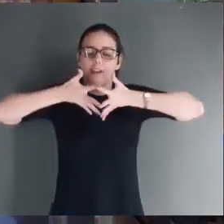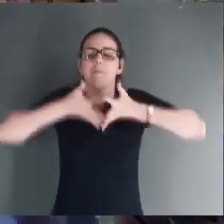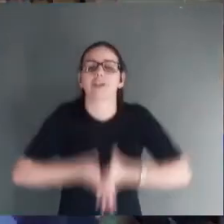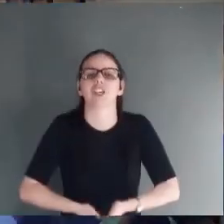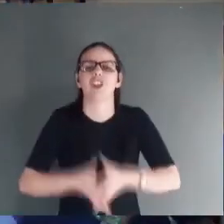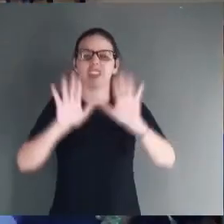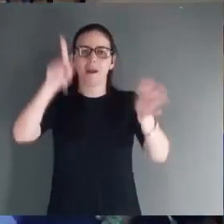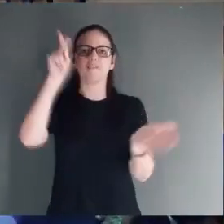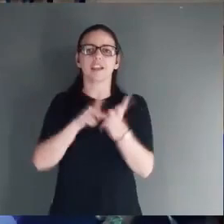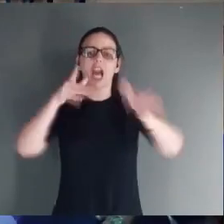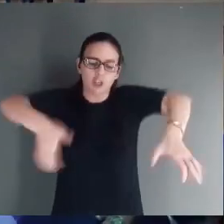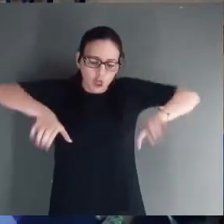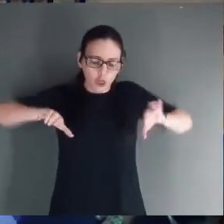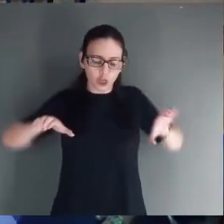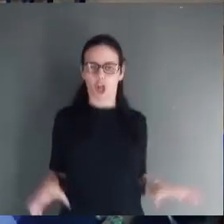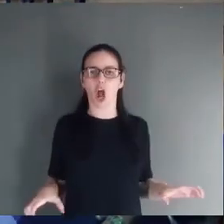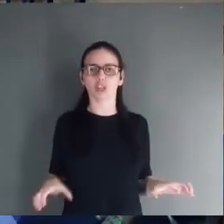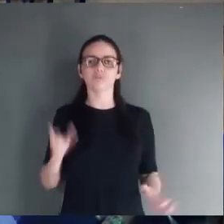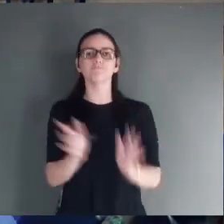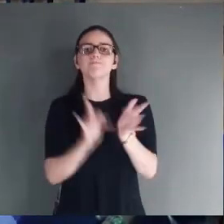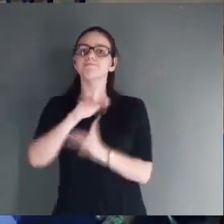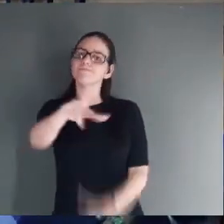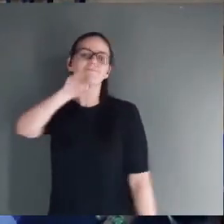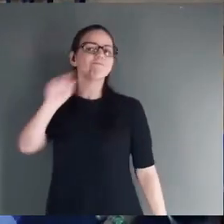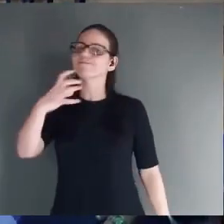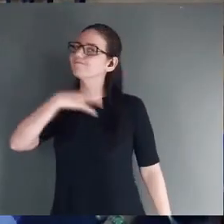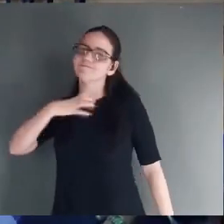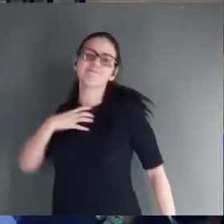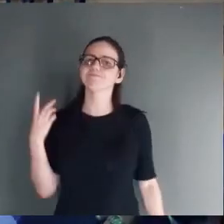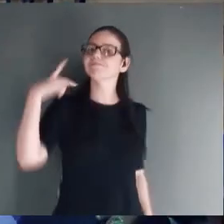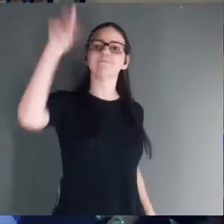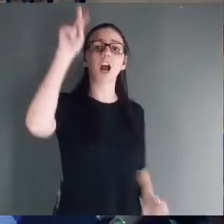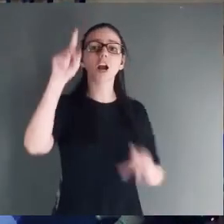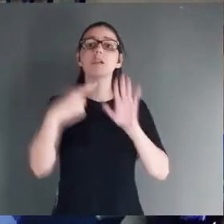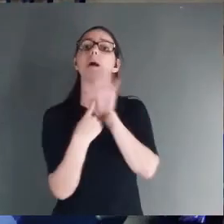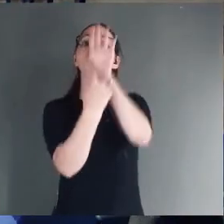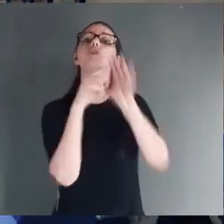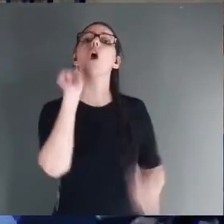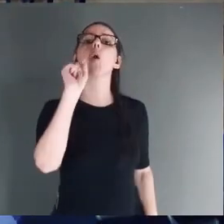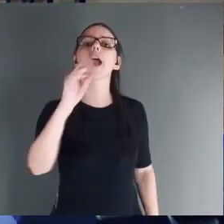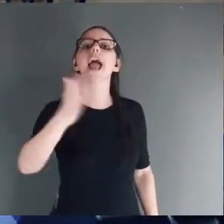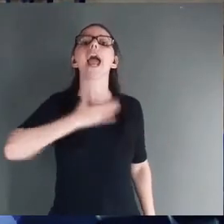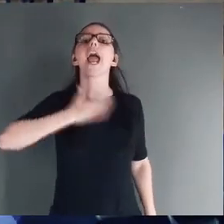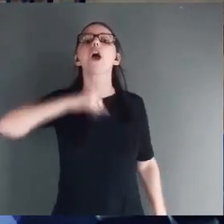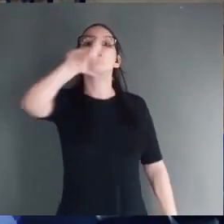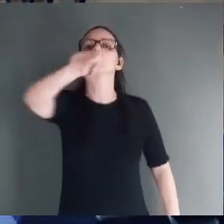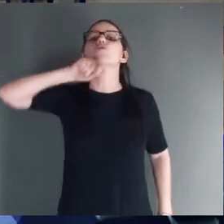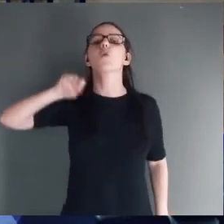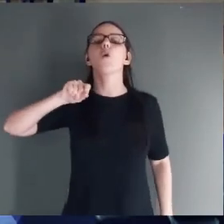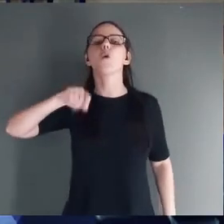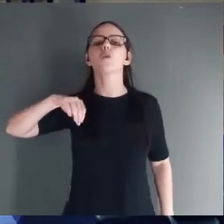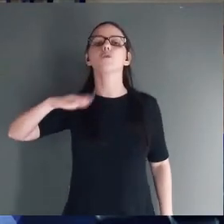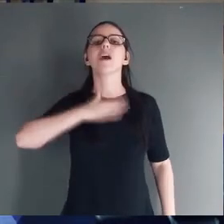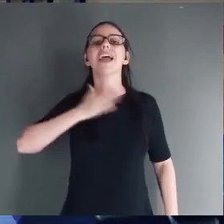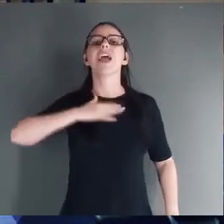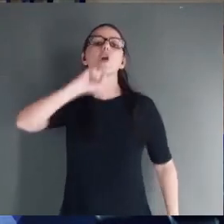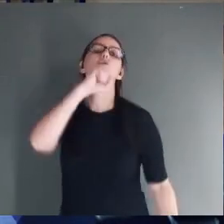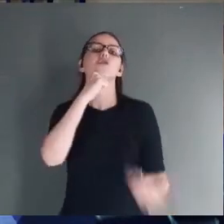Mas era trono. Ele escolheu daquele jeito. Para mostrar o seguinte. Eu escondo os meus tesouros.